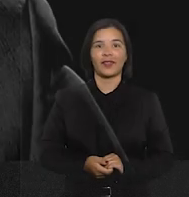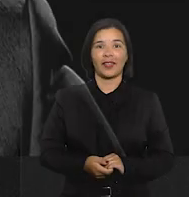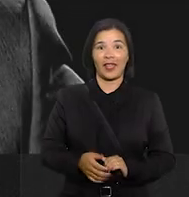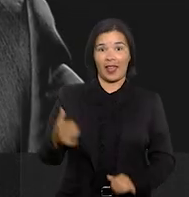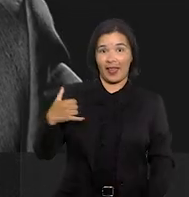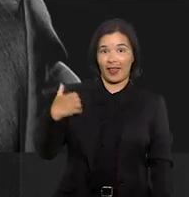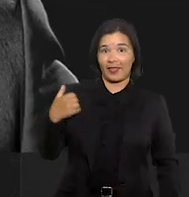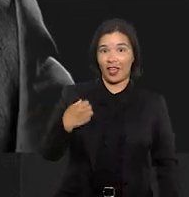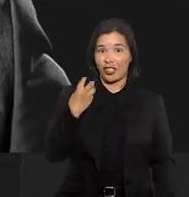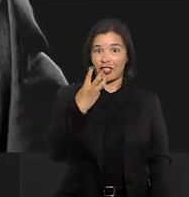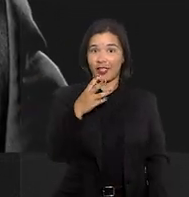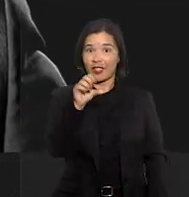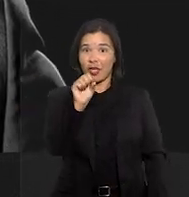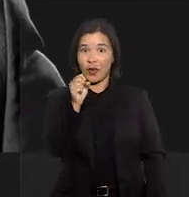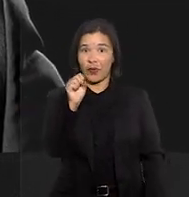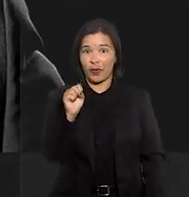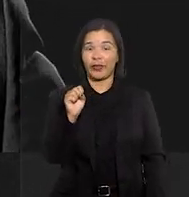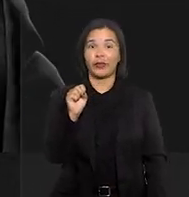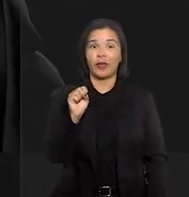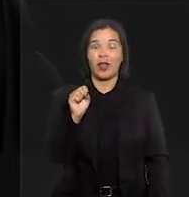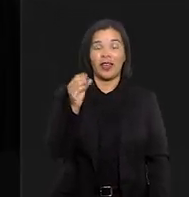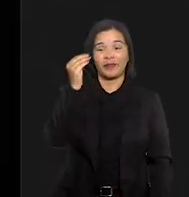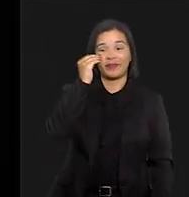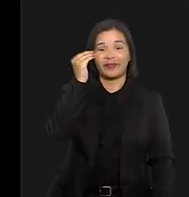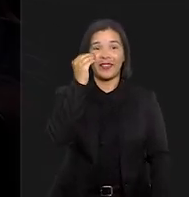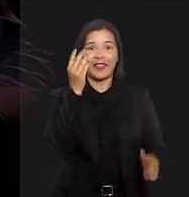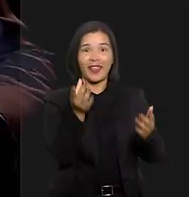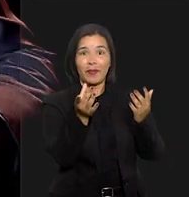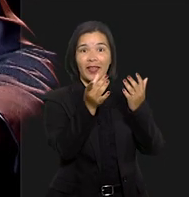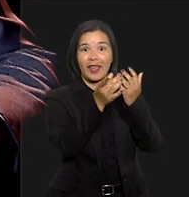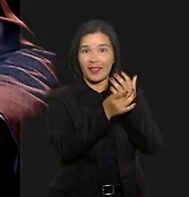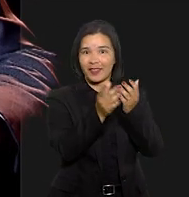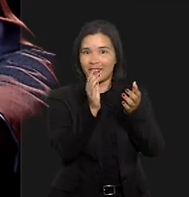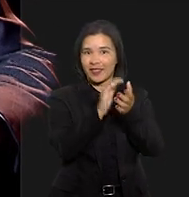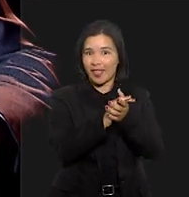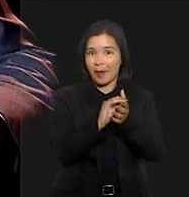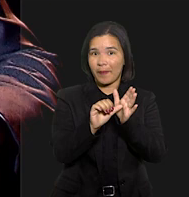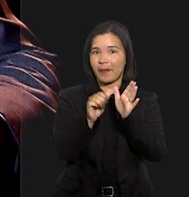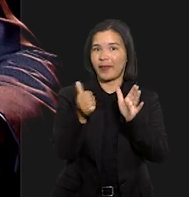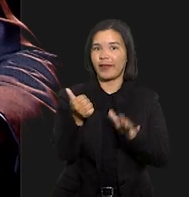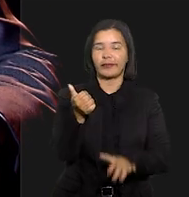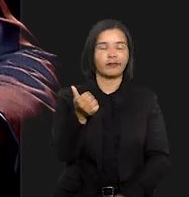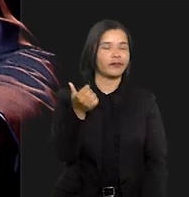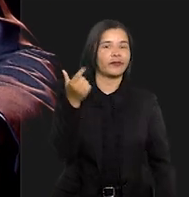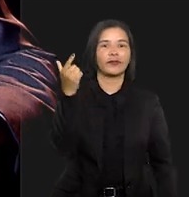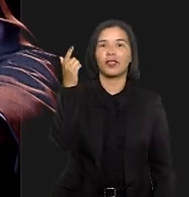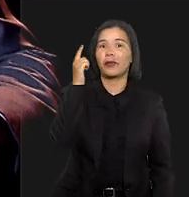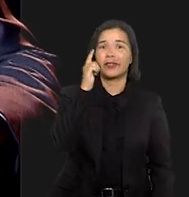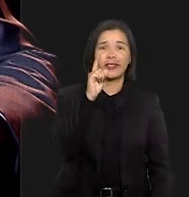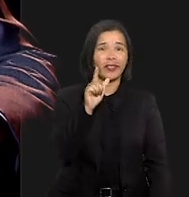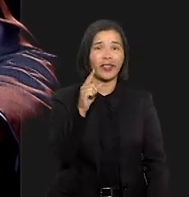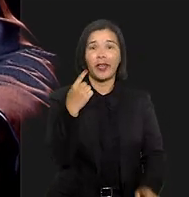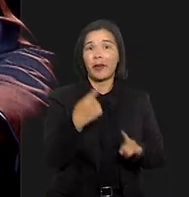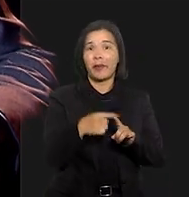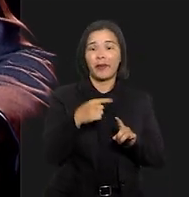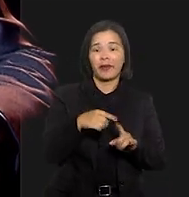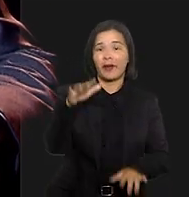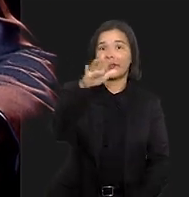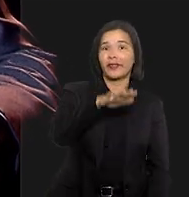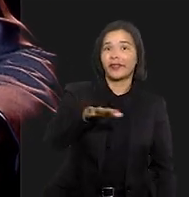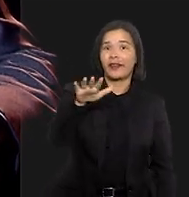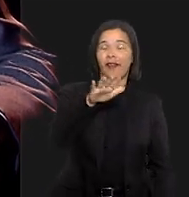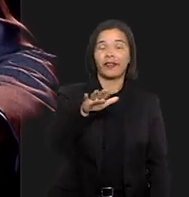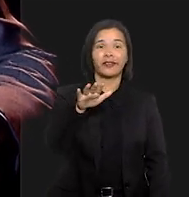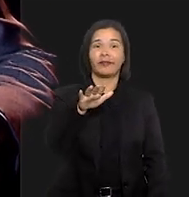Eu só tenho 38 anos e quando eu tentei me casar da primeira vez, eu não conseguia, porque o Estado me